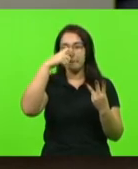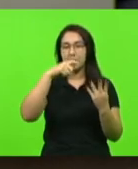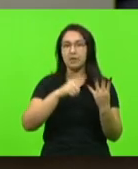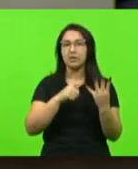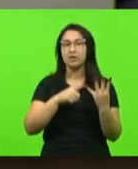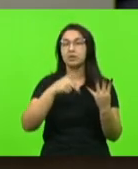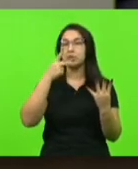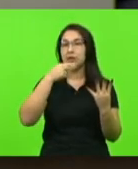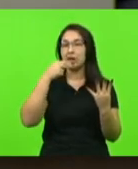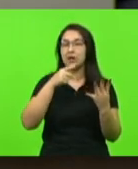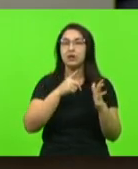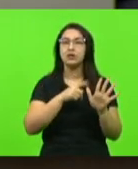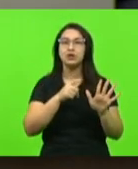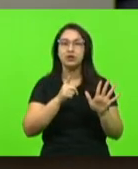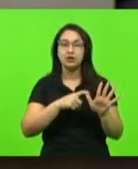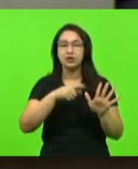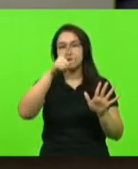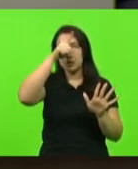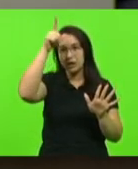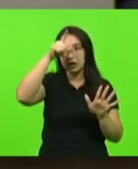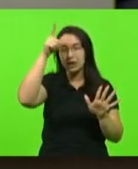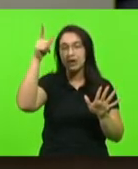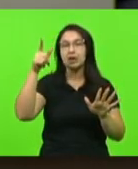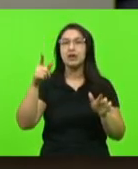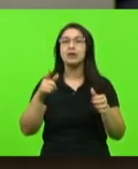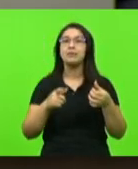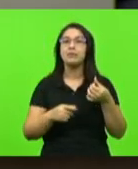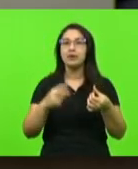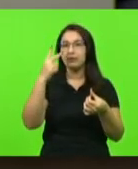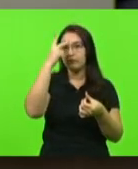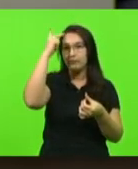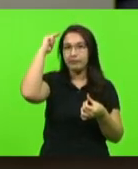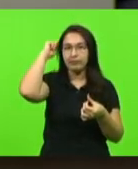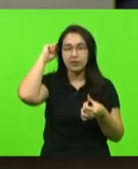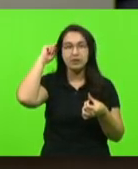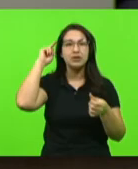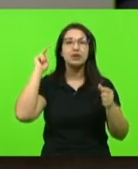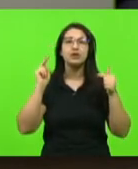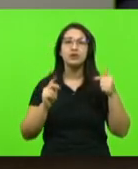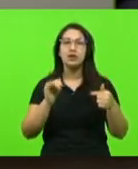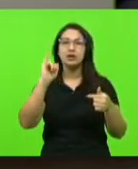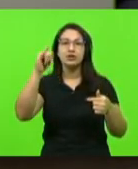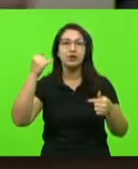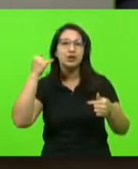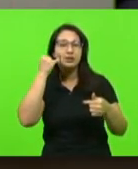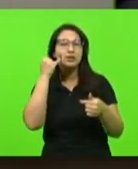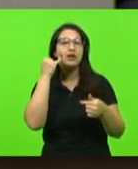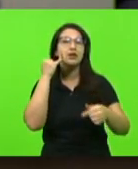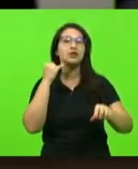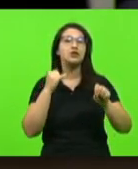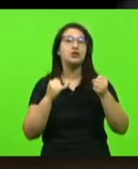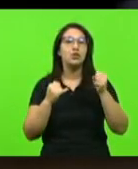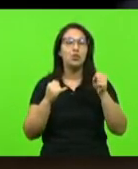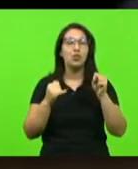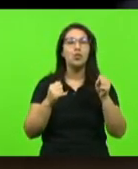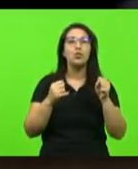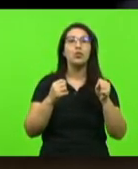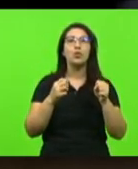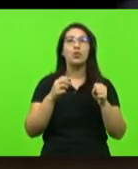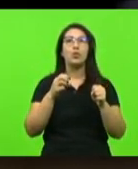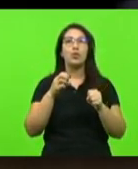Neudir Sareta, Sargento Lima, doutor Vicente Caropreso, Chessé Lopes, Milton Albus,